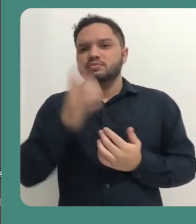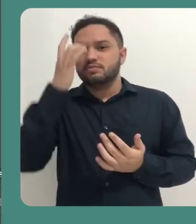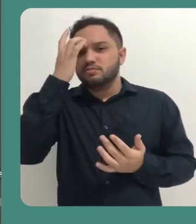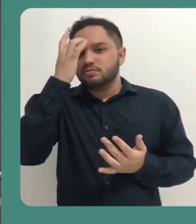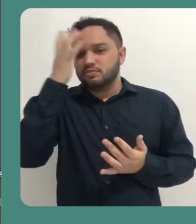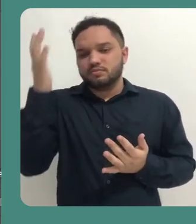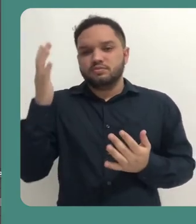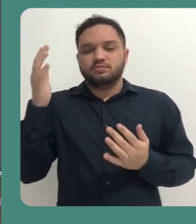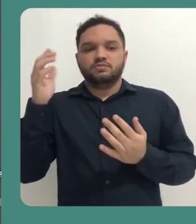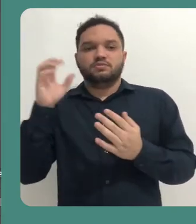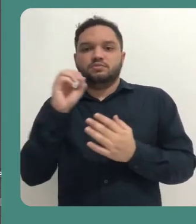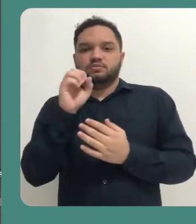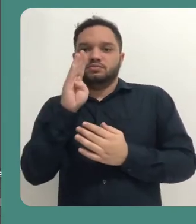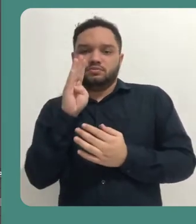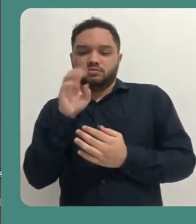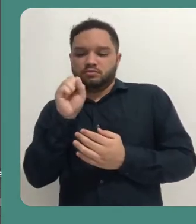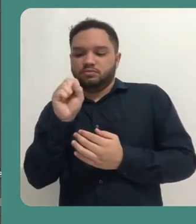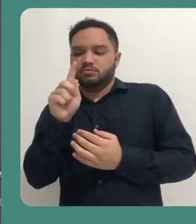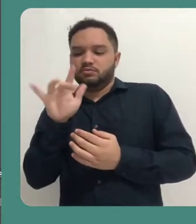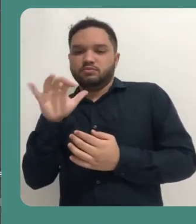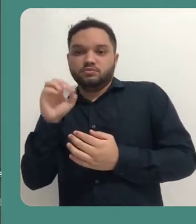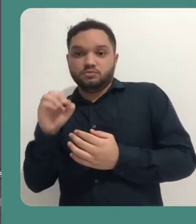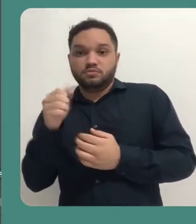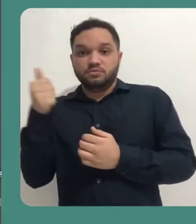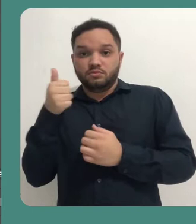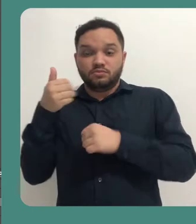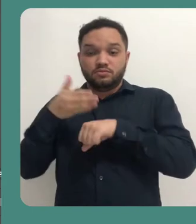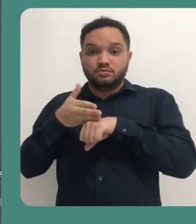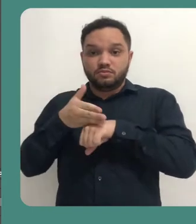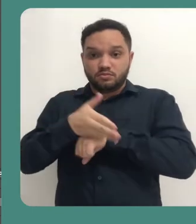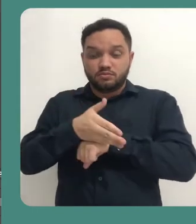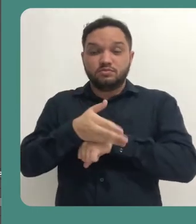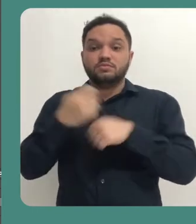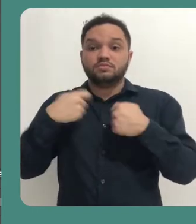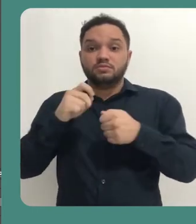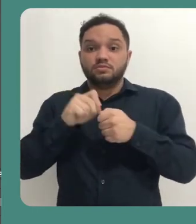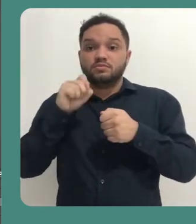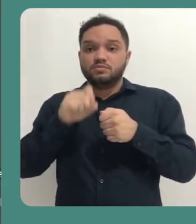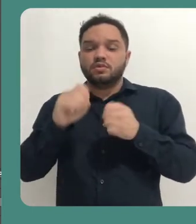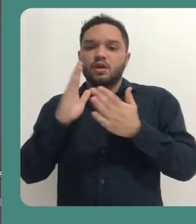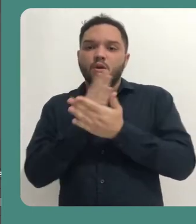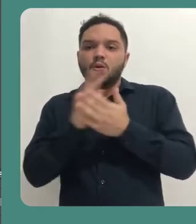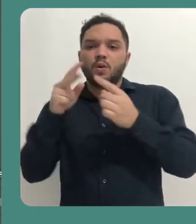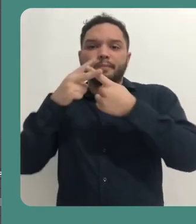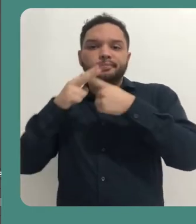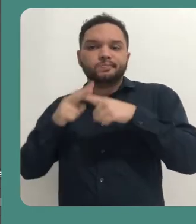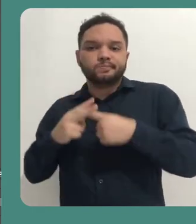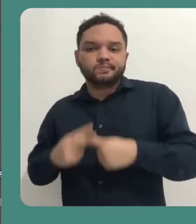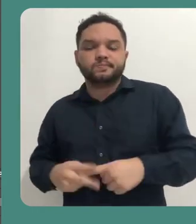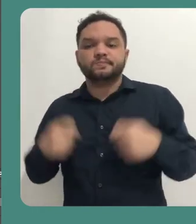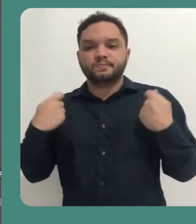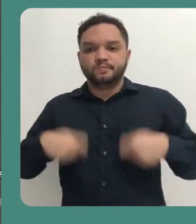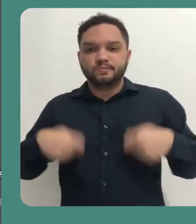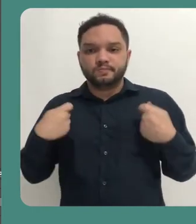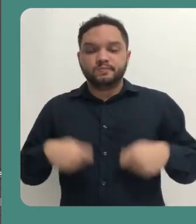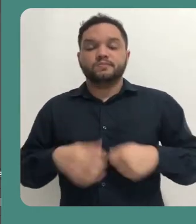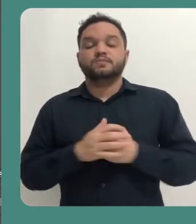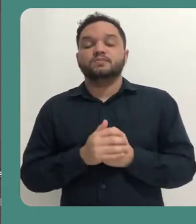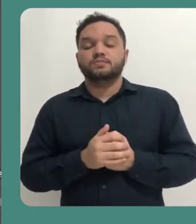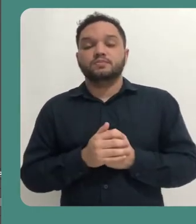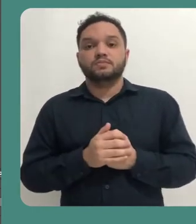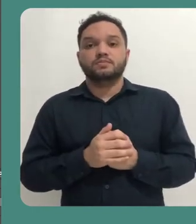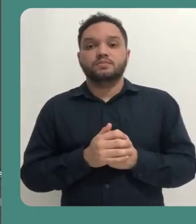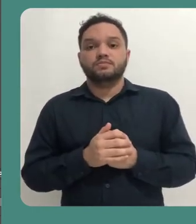Esta é a interface inicial do OBS Studio. No seu primeiro acesso, você deve fazer algumas configurações iniciais.